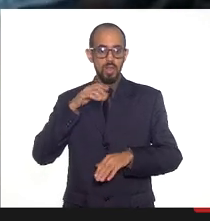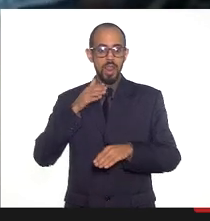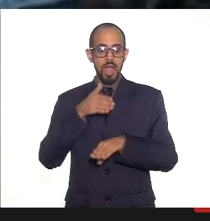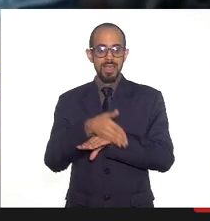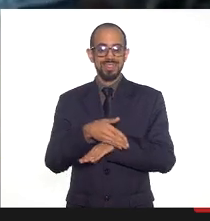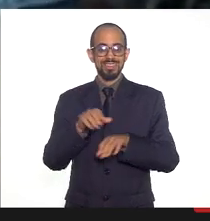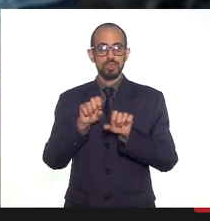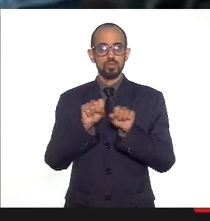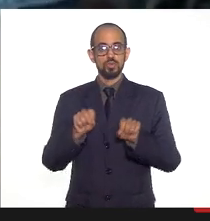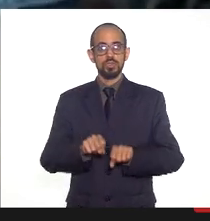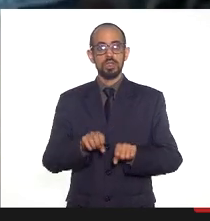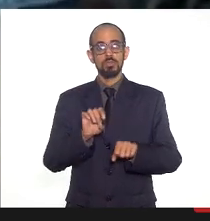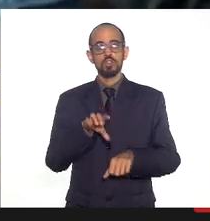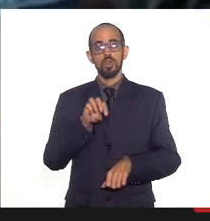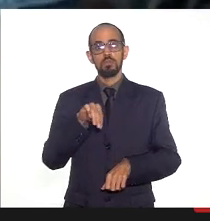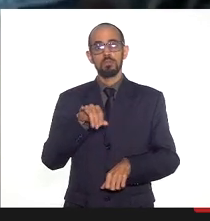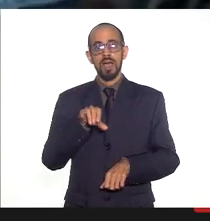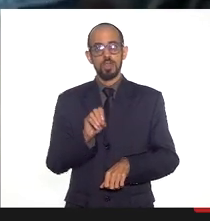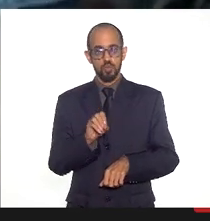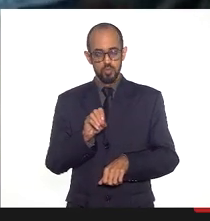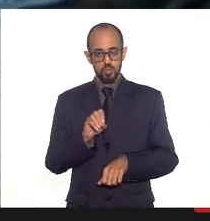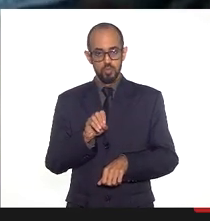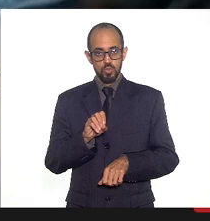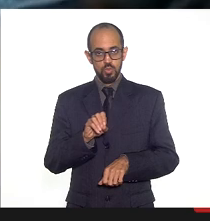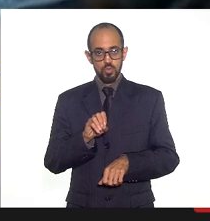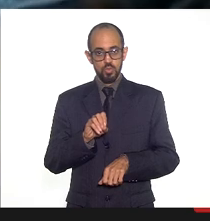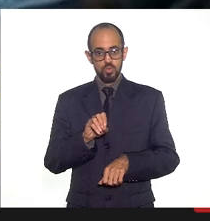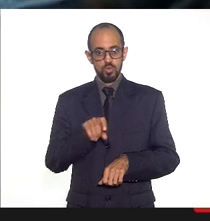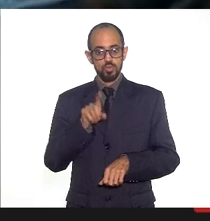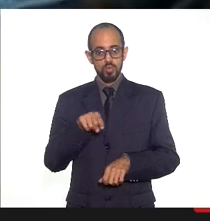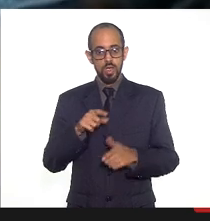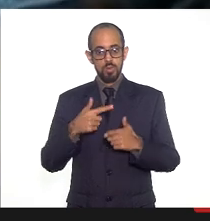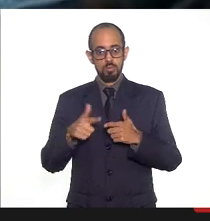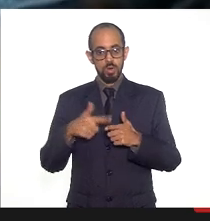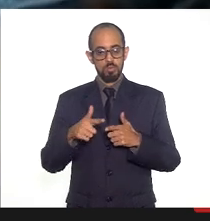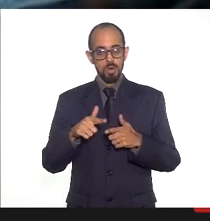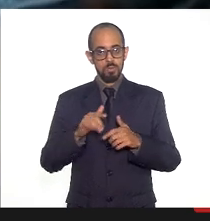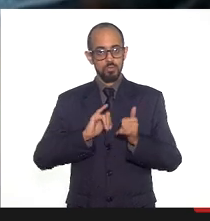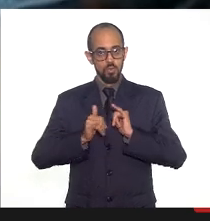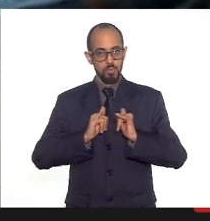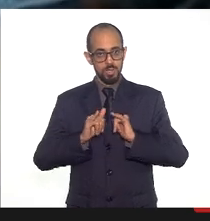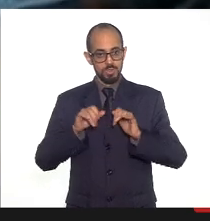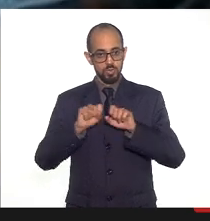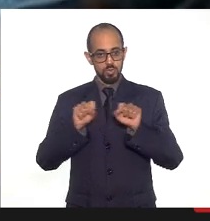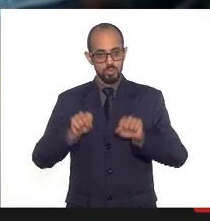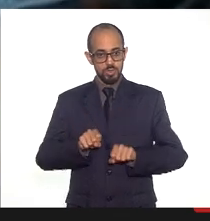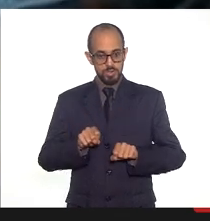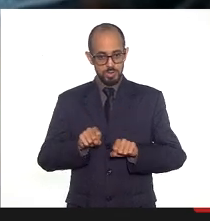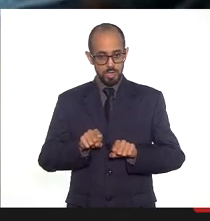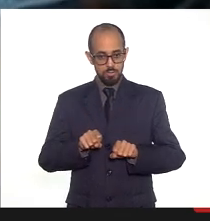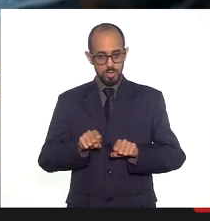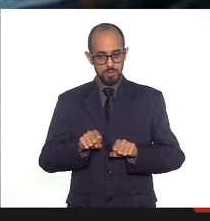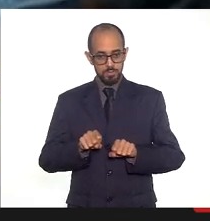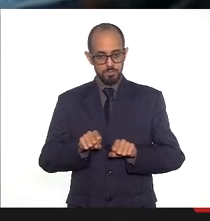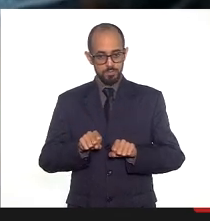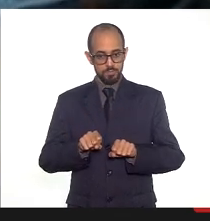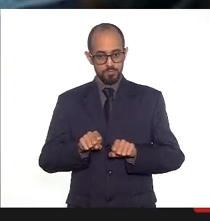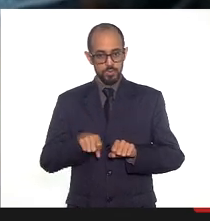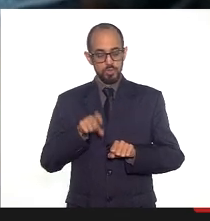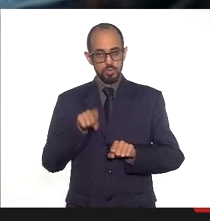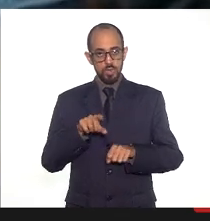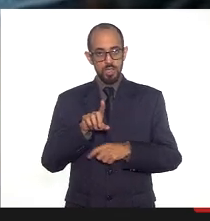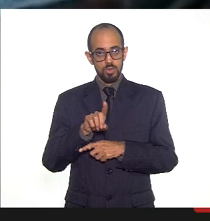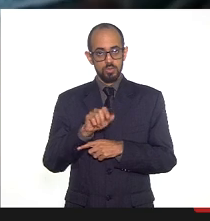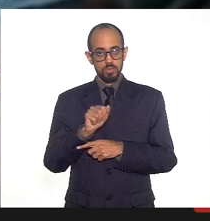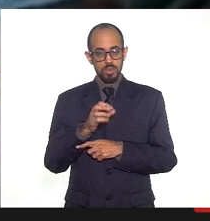sistema em maio, isso é um problema de informação do sistema mesmo, aqui, no CESUS, é do DATASUS